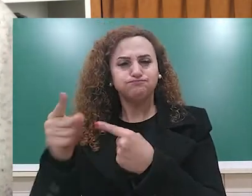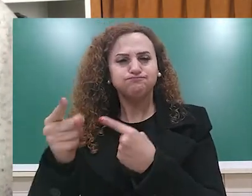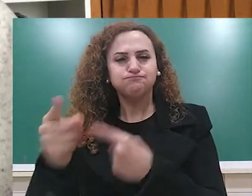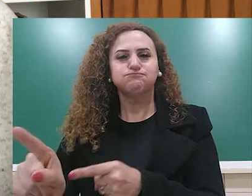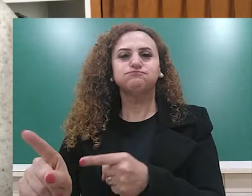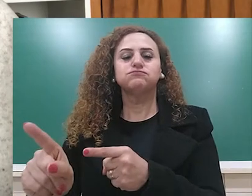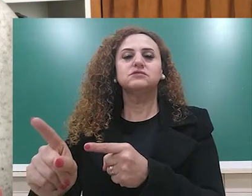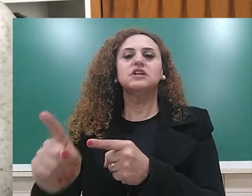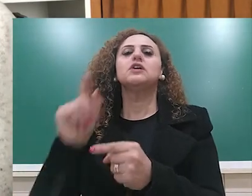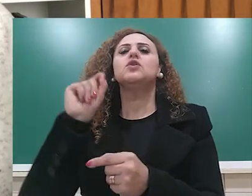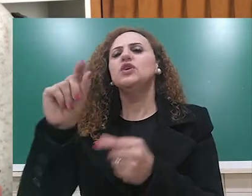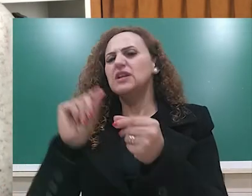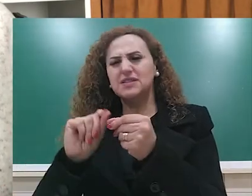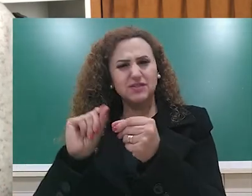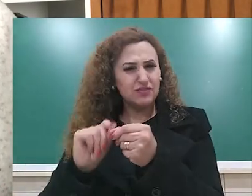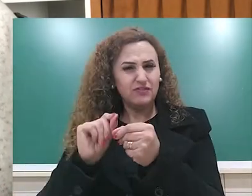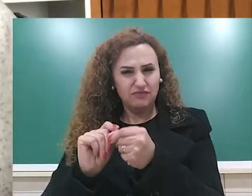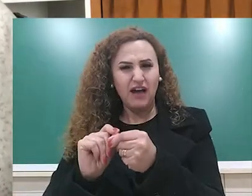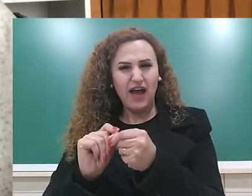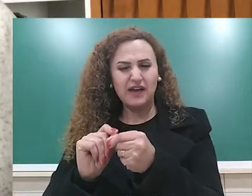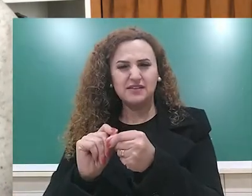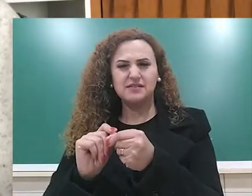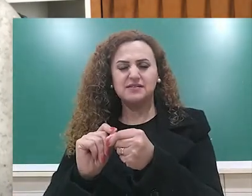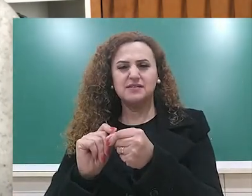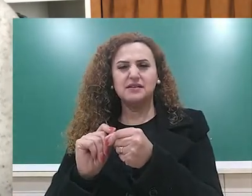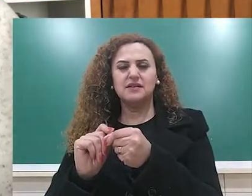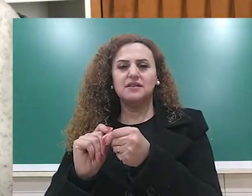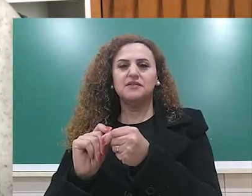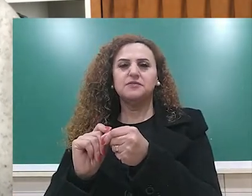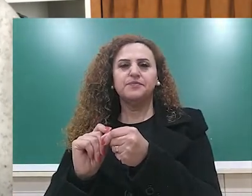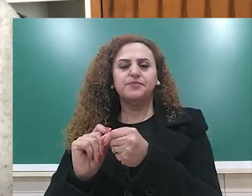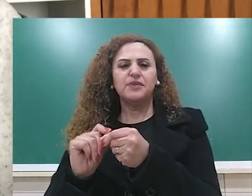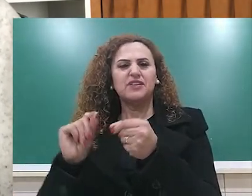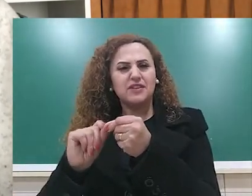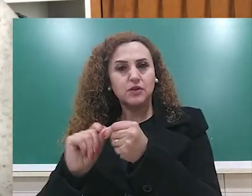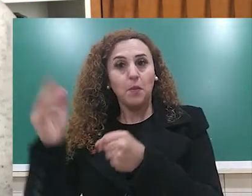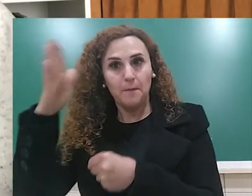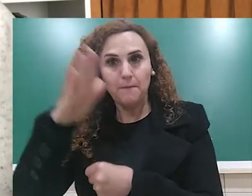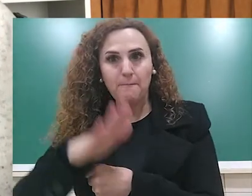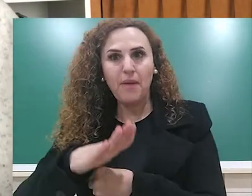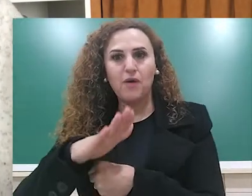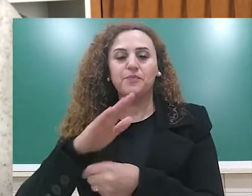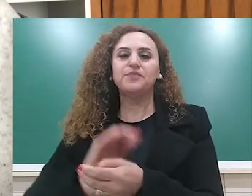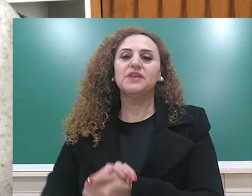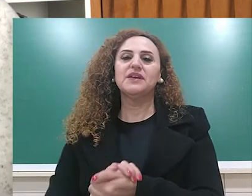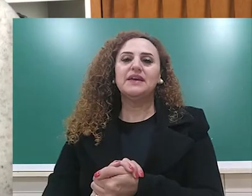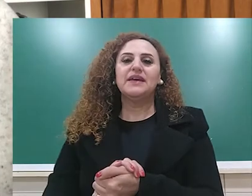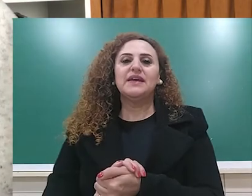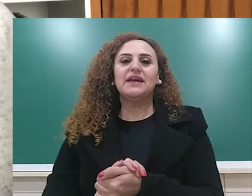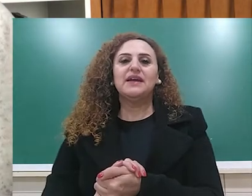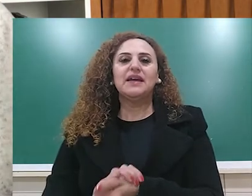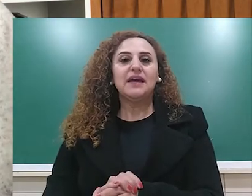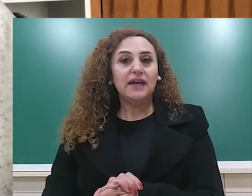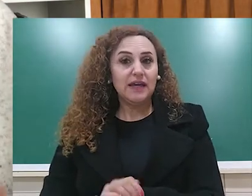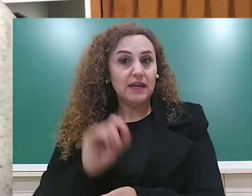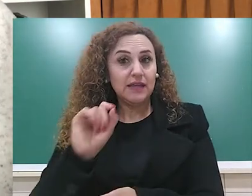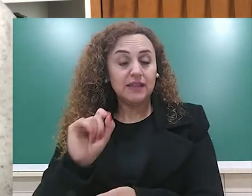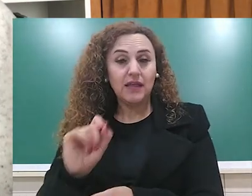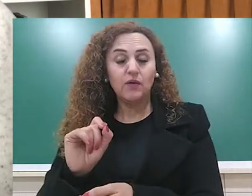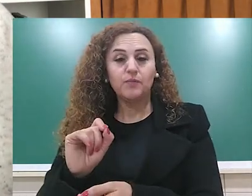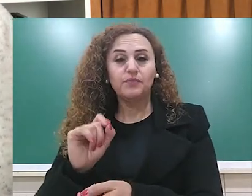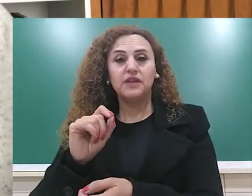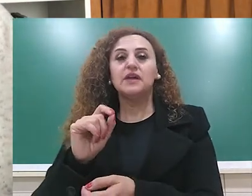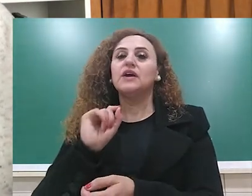corromper, na peça, os indígenas? É incentivá-los a manter alguns hábitos que são